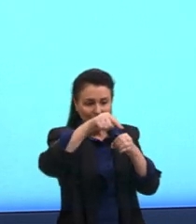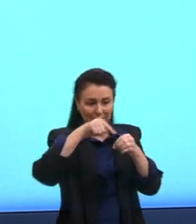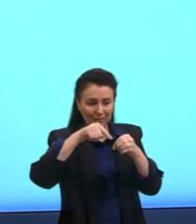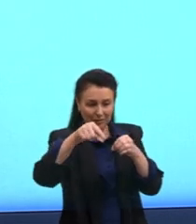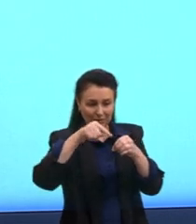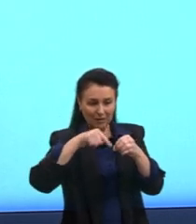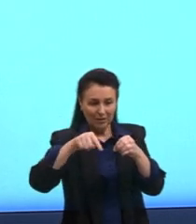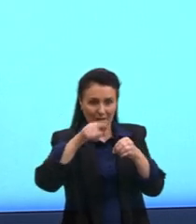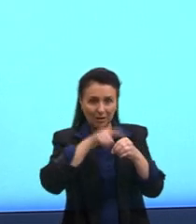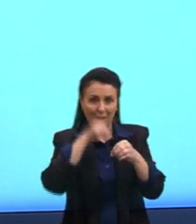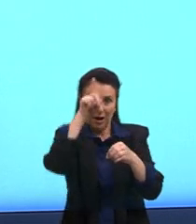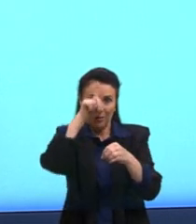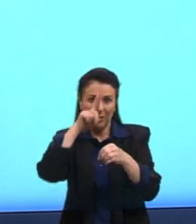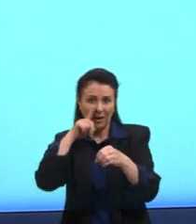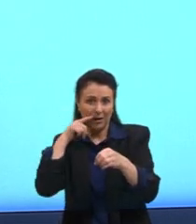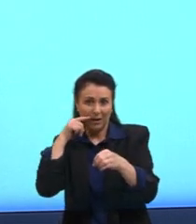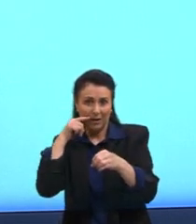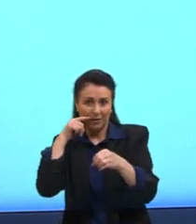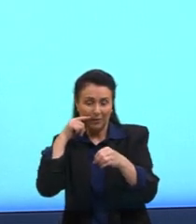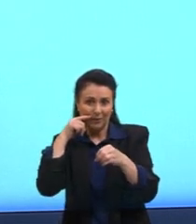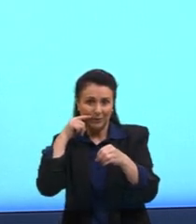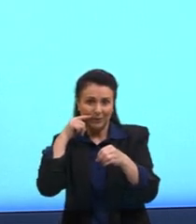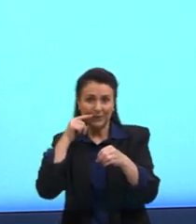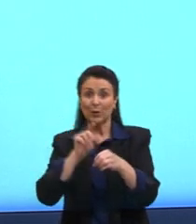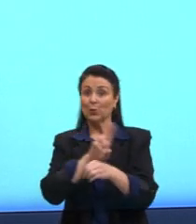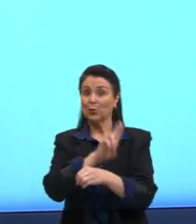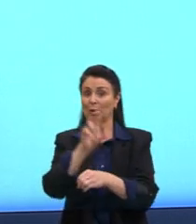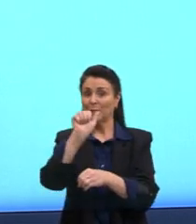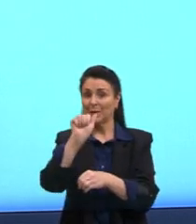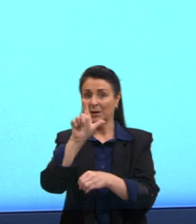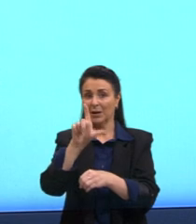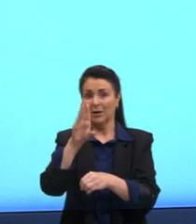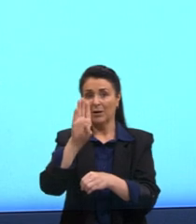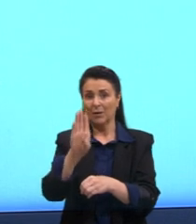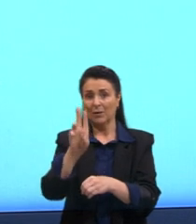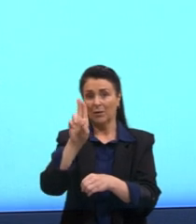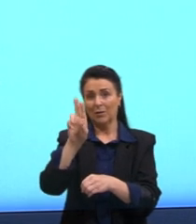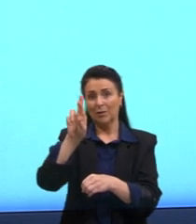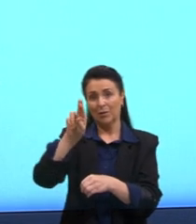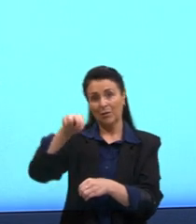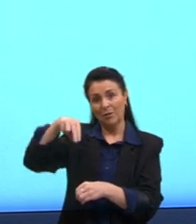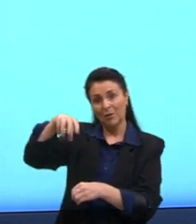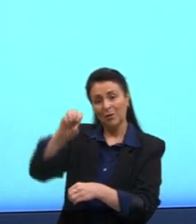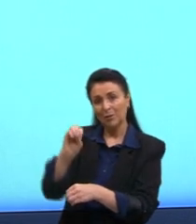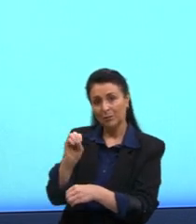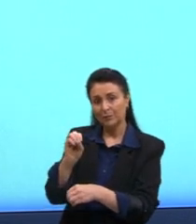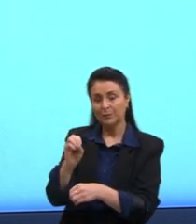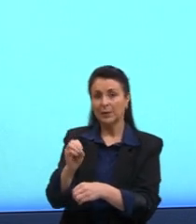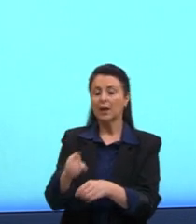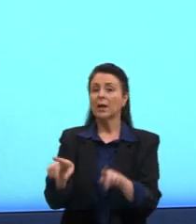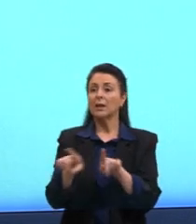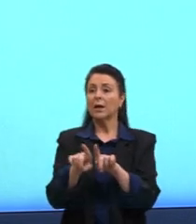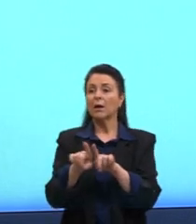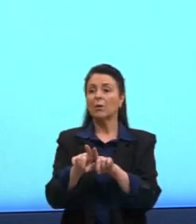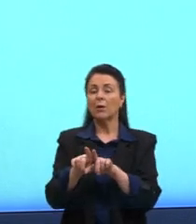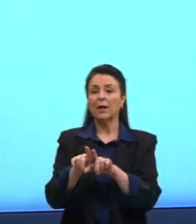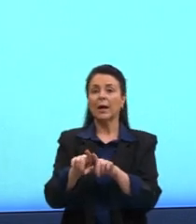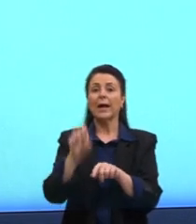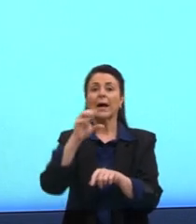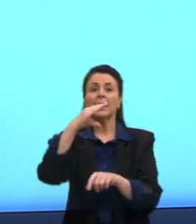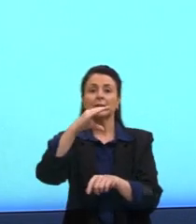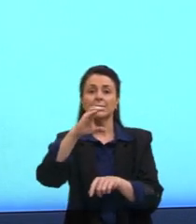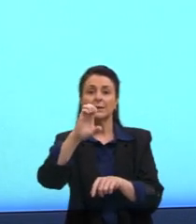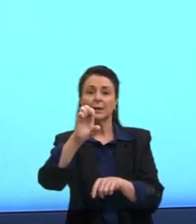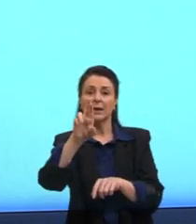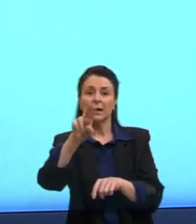do caule, então, é a região chamada alburno. E a cerne é a parte mais interior, olha,